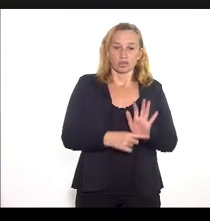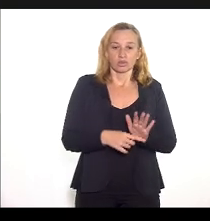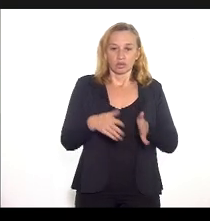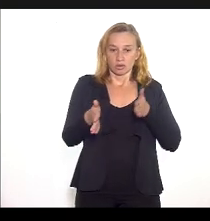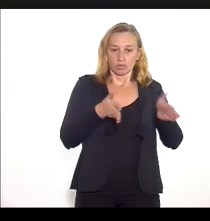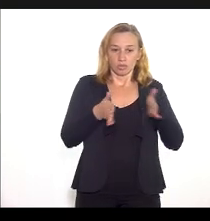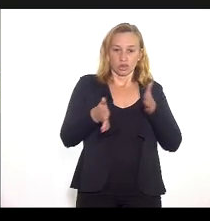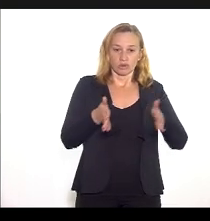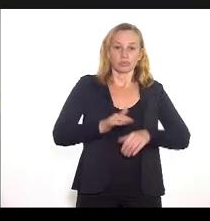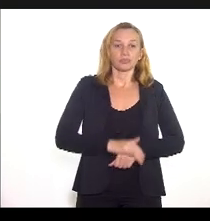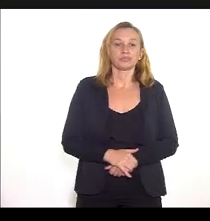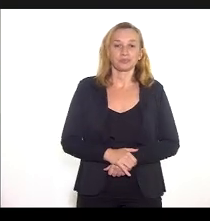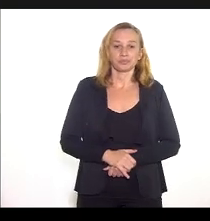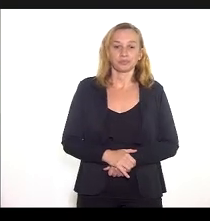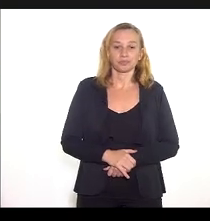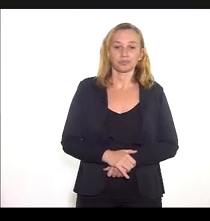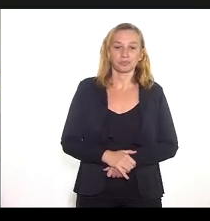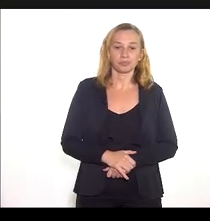período.